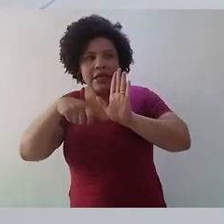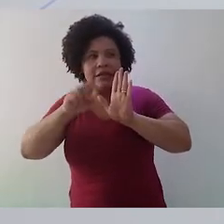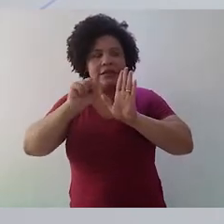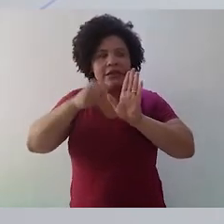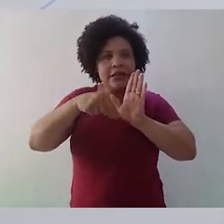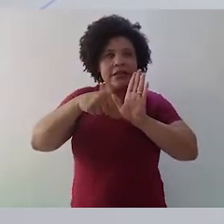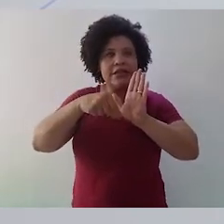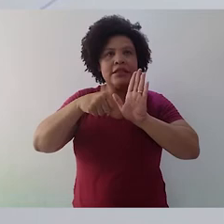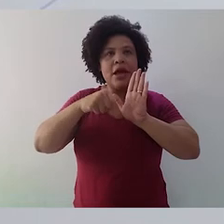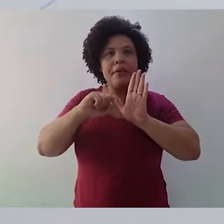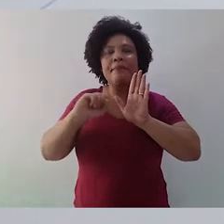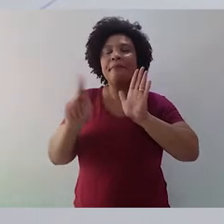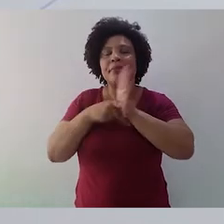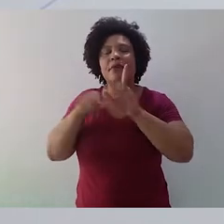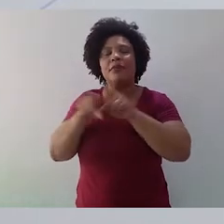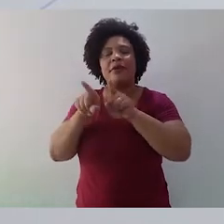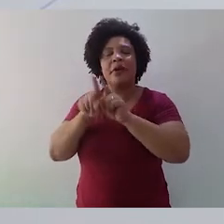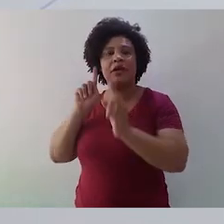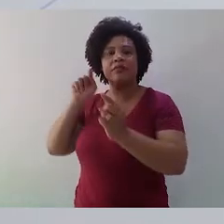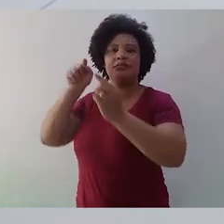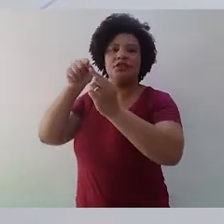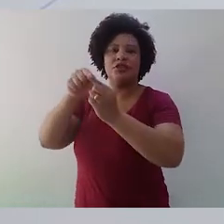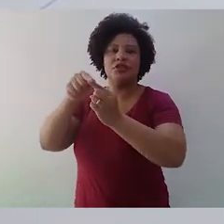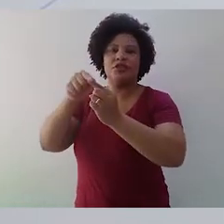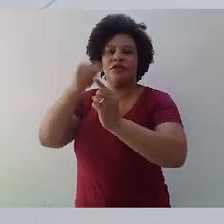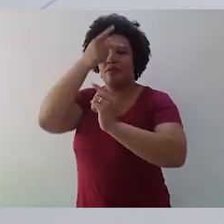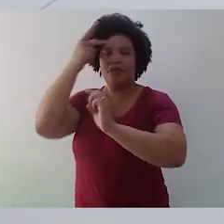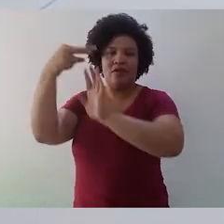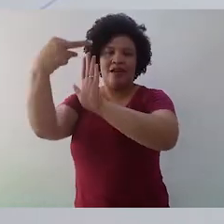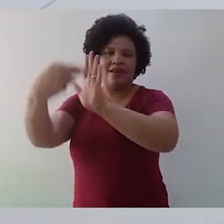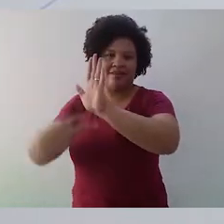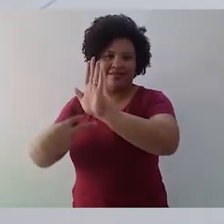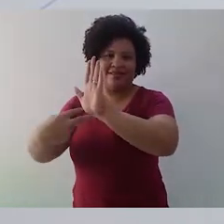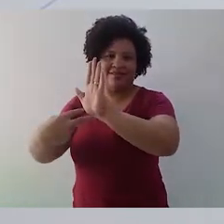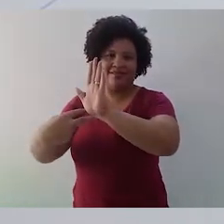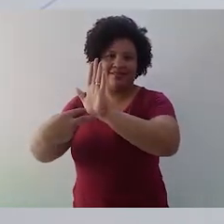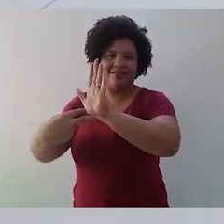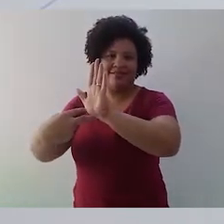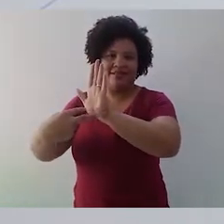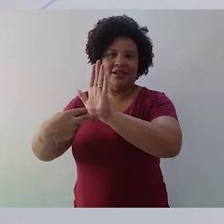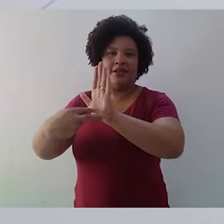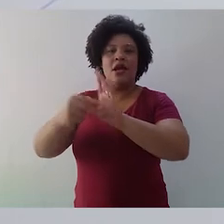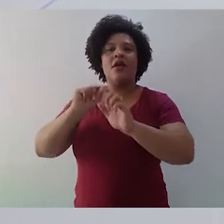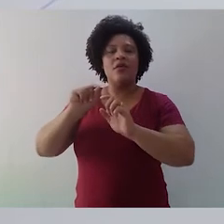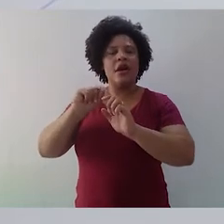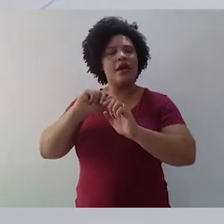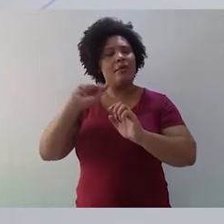retóricas não são simples ornamento dos textos. As figuras retóricas são um modo de apreensão da realidade